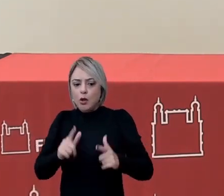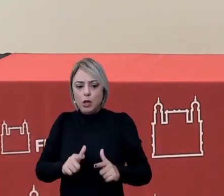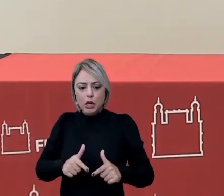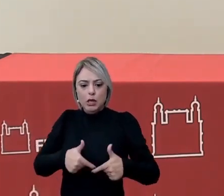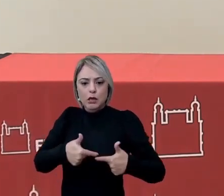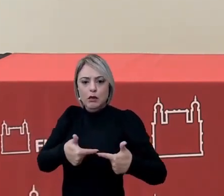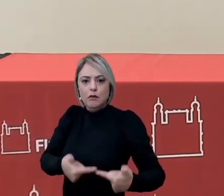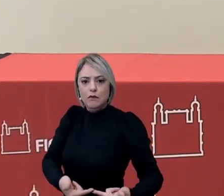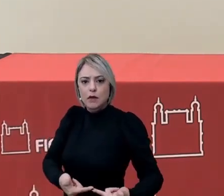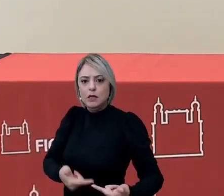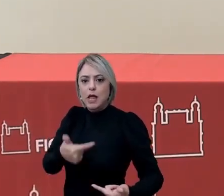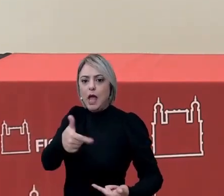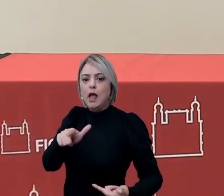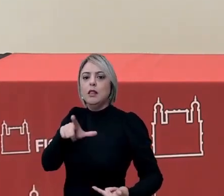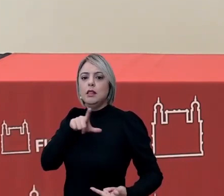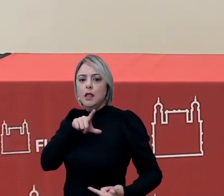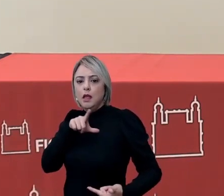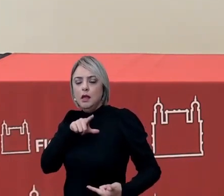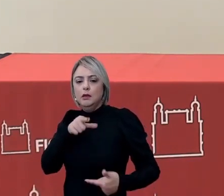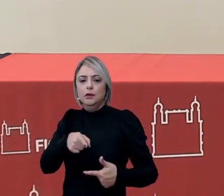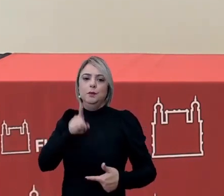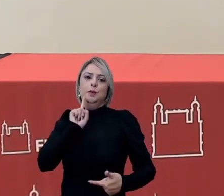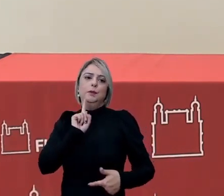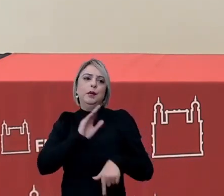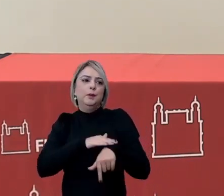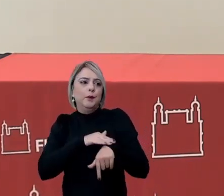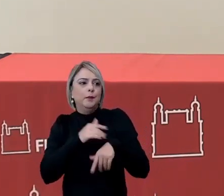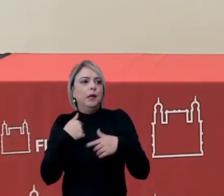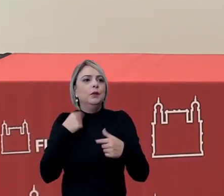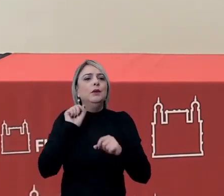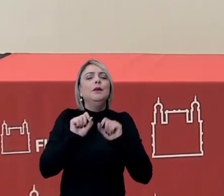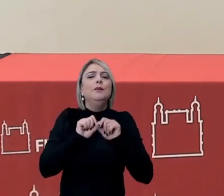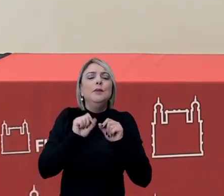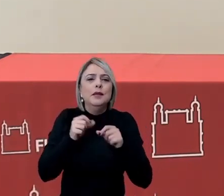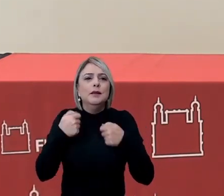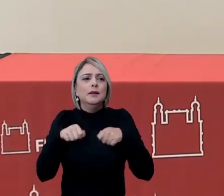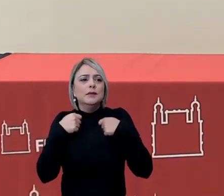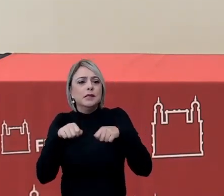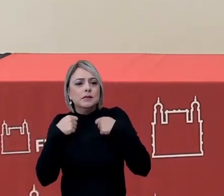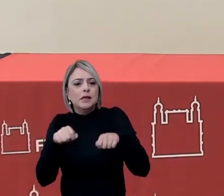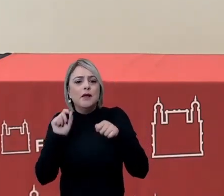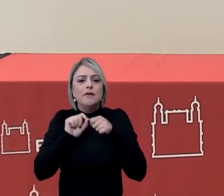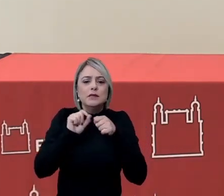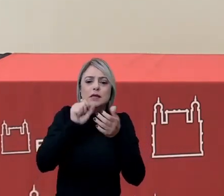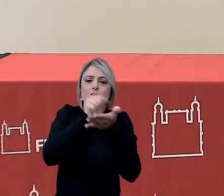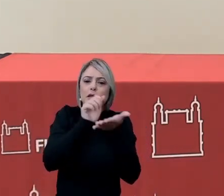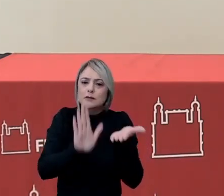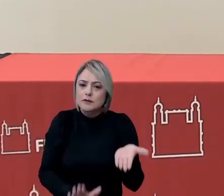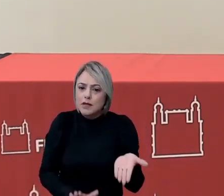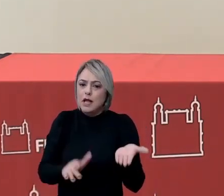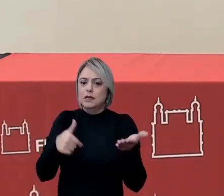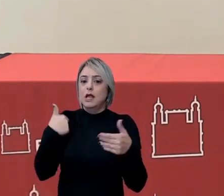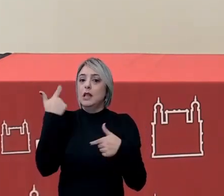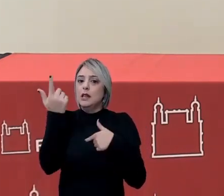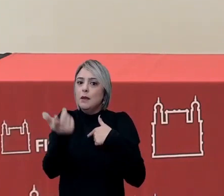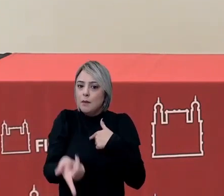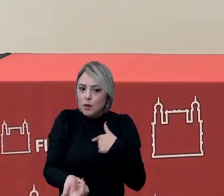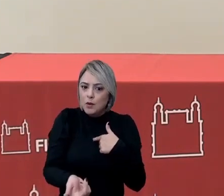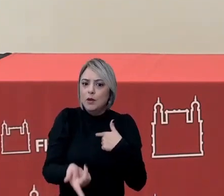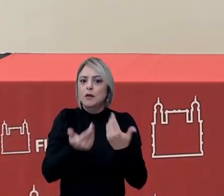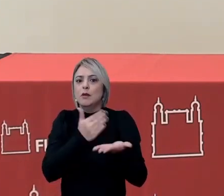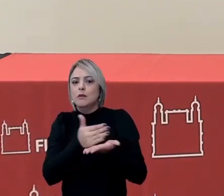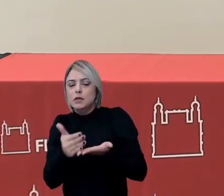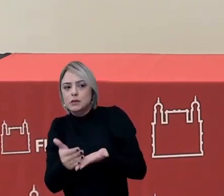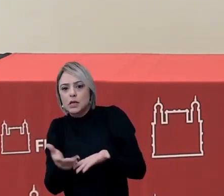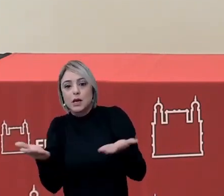enfrentar então houve num primeiro momento assim o que é que é necessário desenvolver de ações e em seguida nós